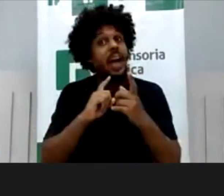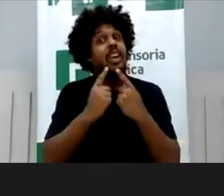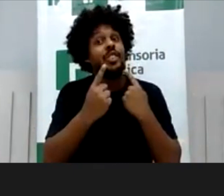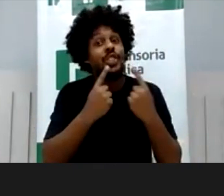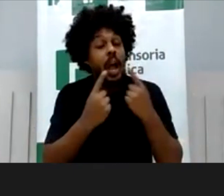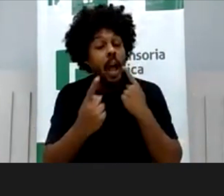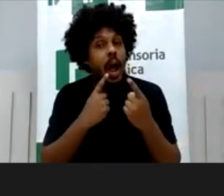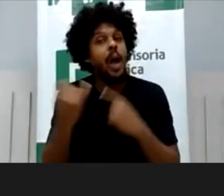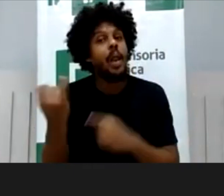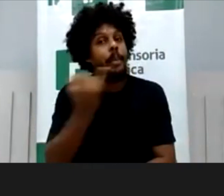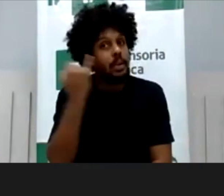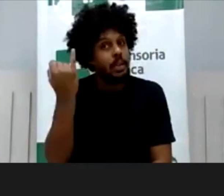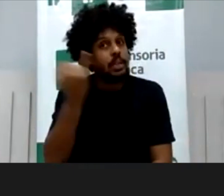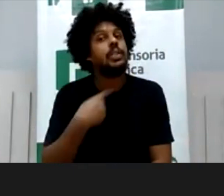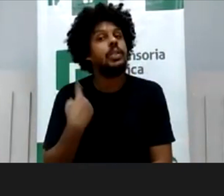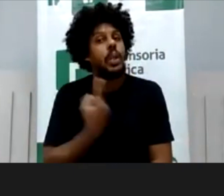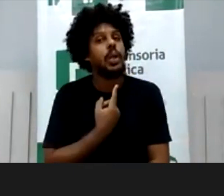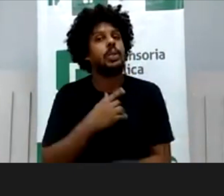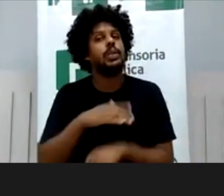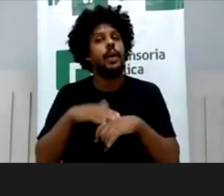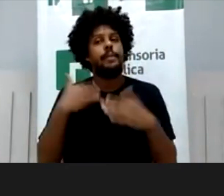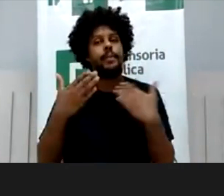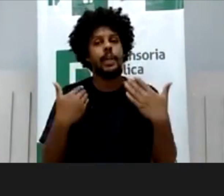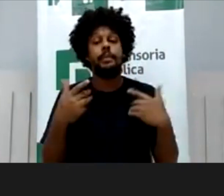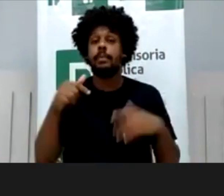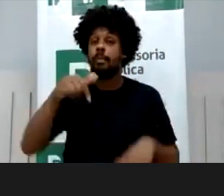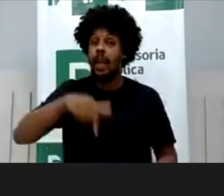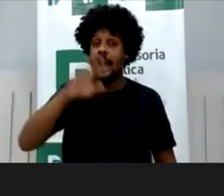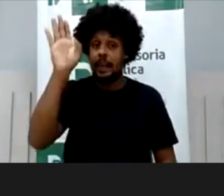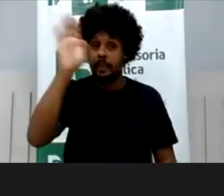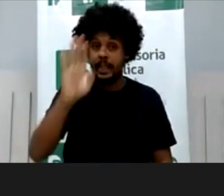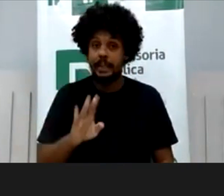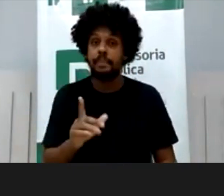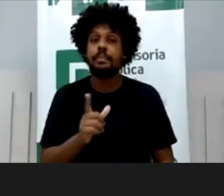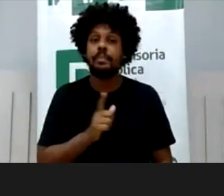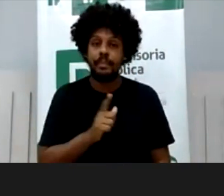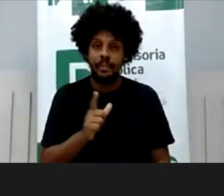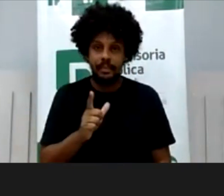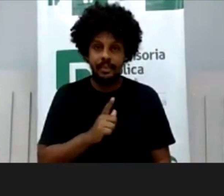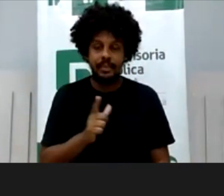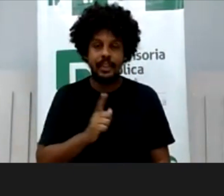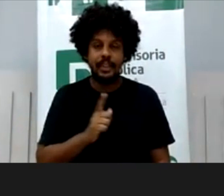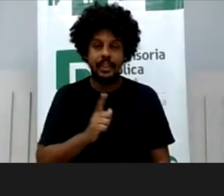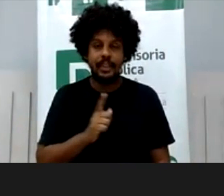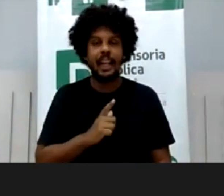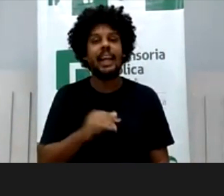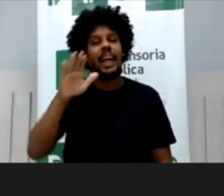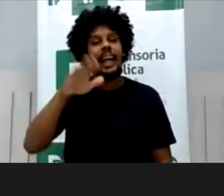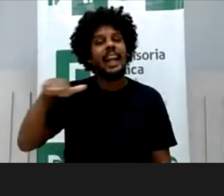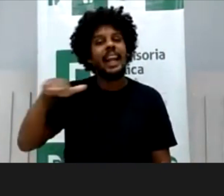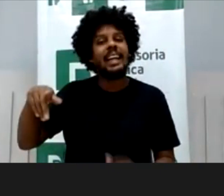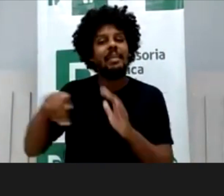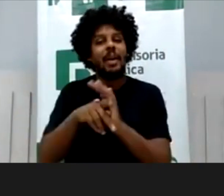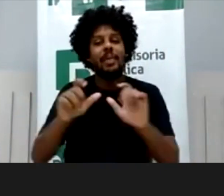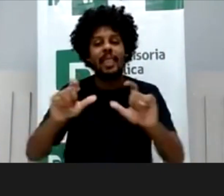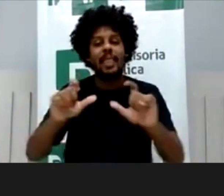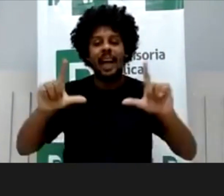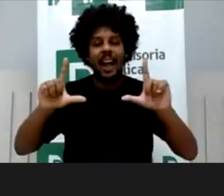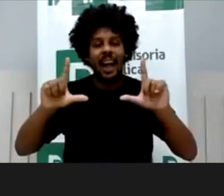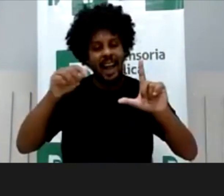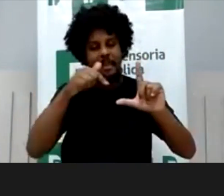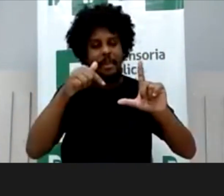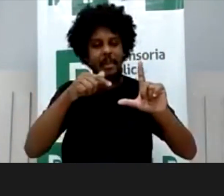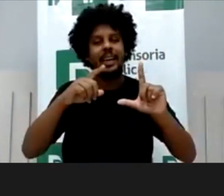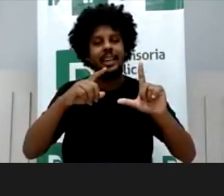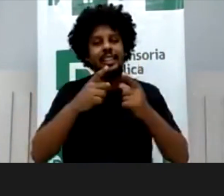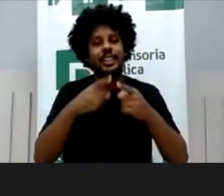fortalecer. Excelente, aqui no Brasil a gente teve os meninos da capa do Clube da Esquina, do CD icônico, né, de Minas Gerais, de Milton